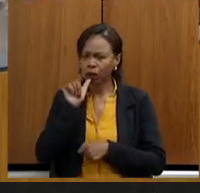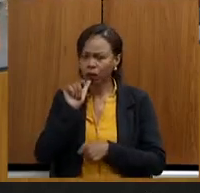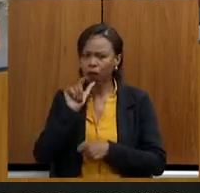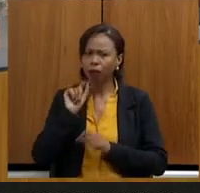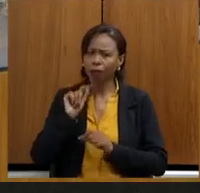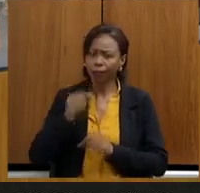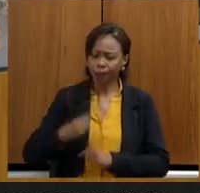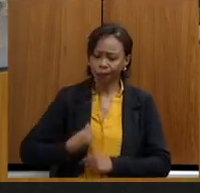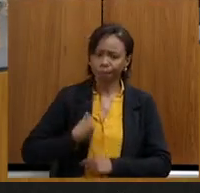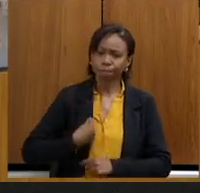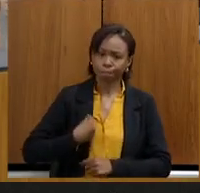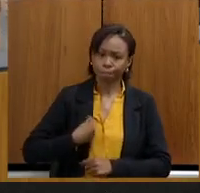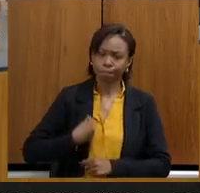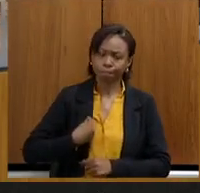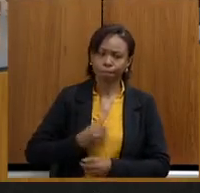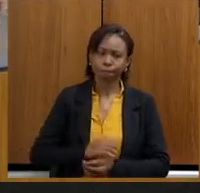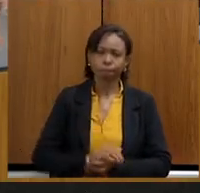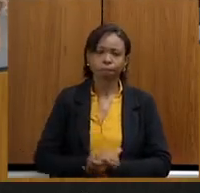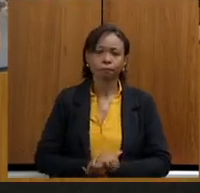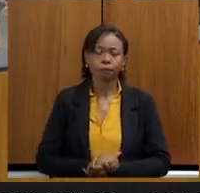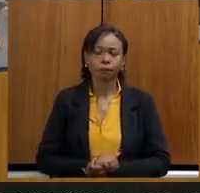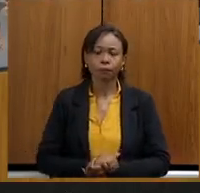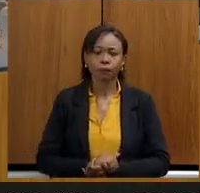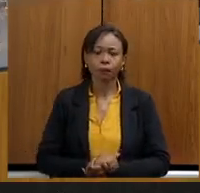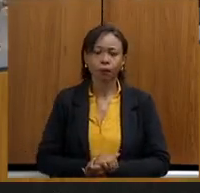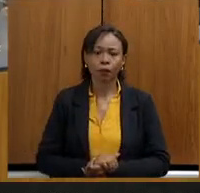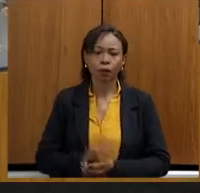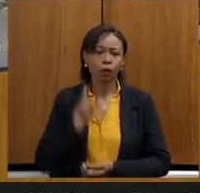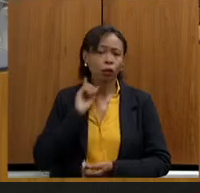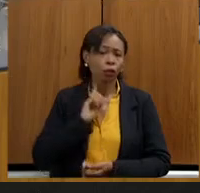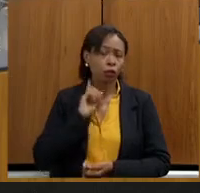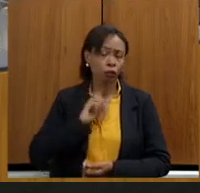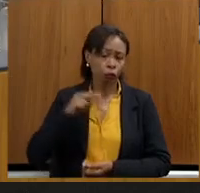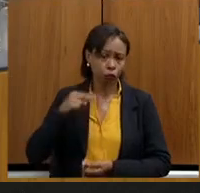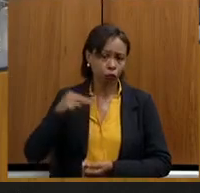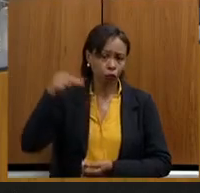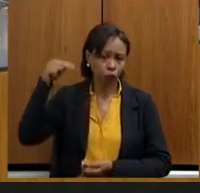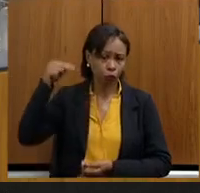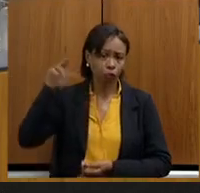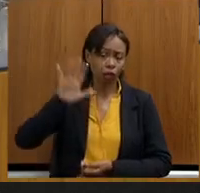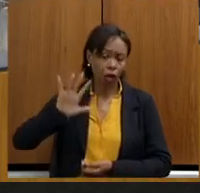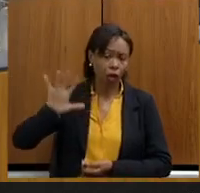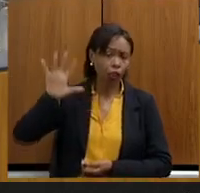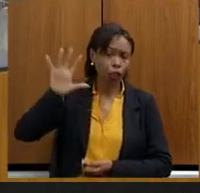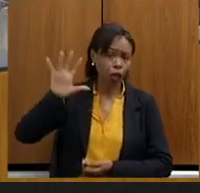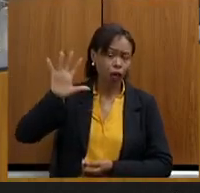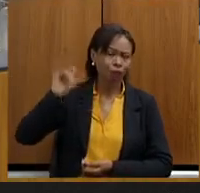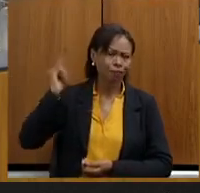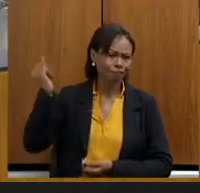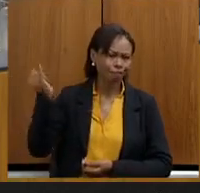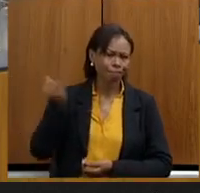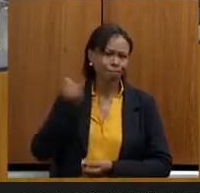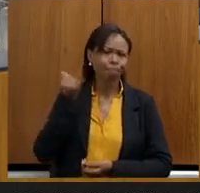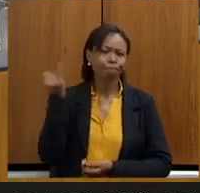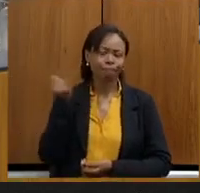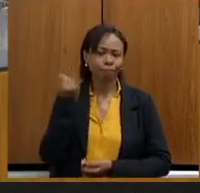sobrevivência. Então, o nosso Norte de Minas é uma região rica e que precisa